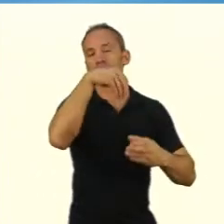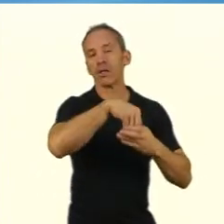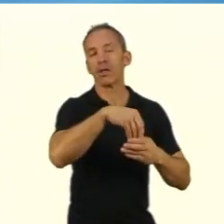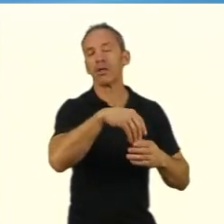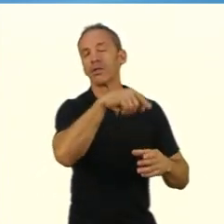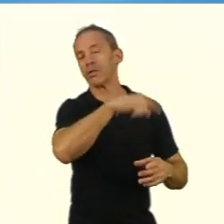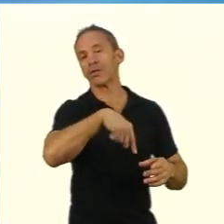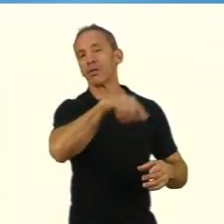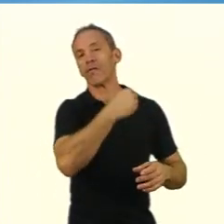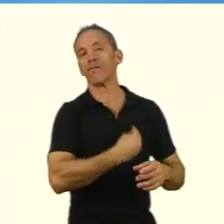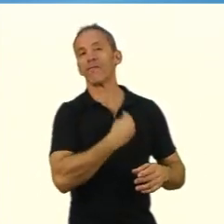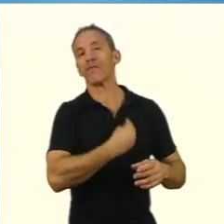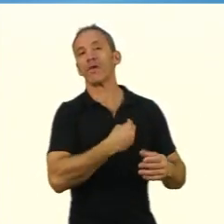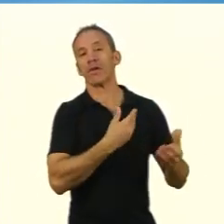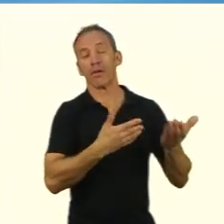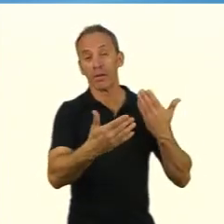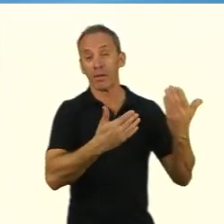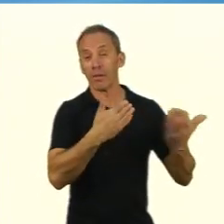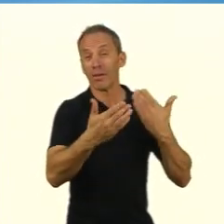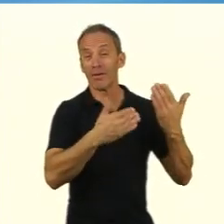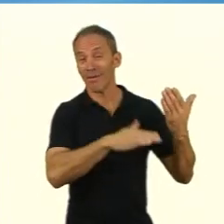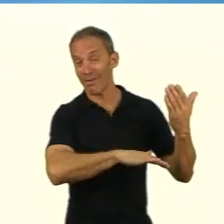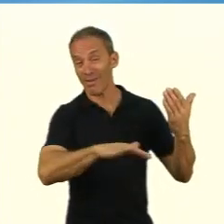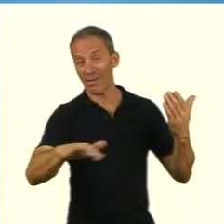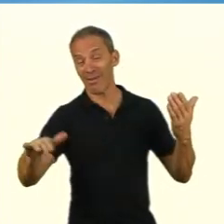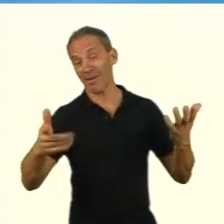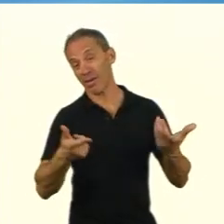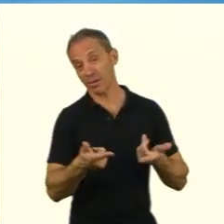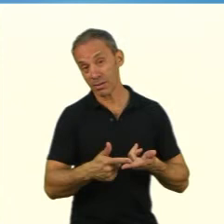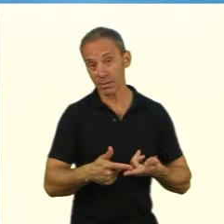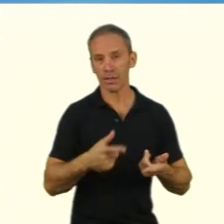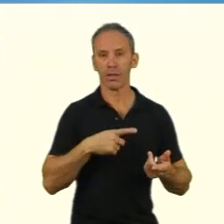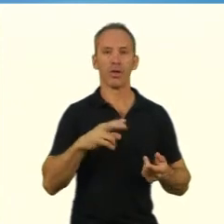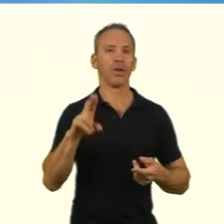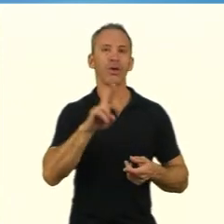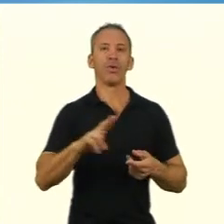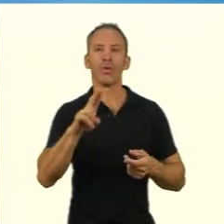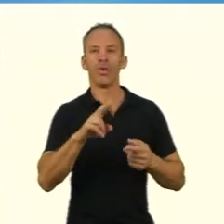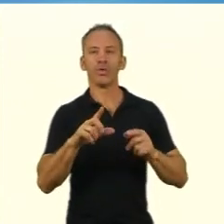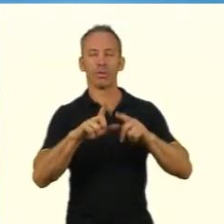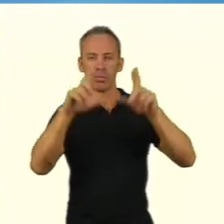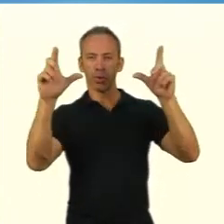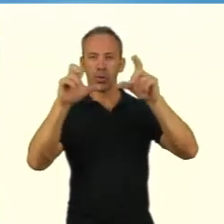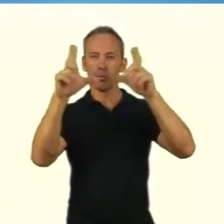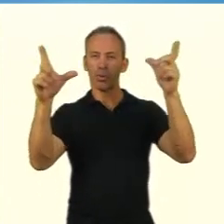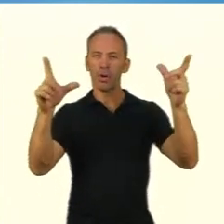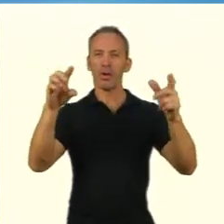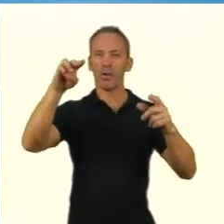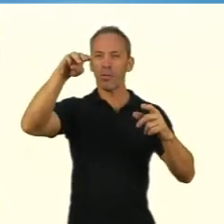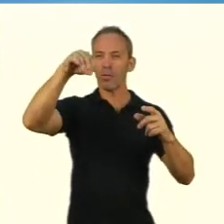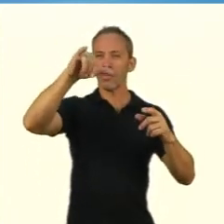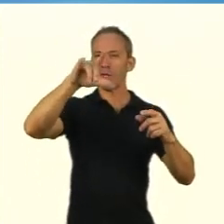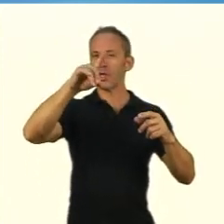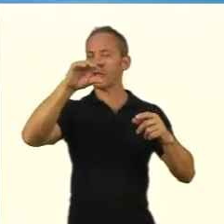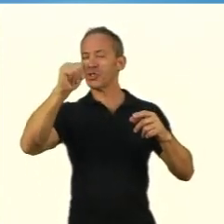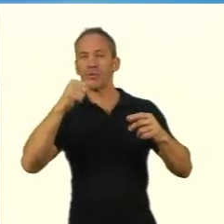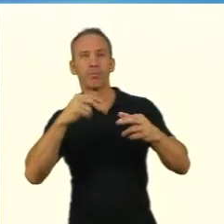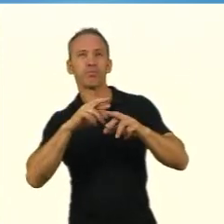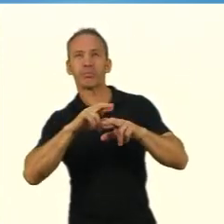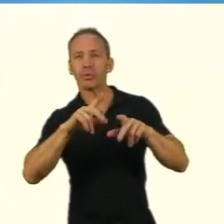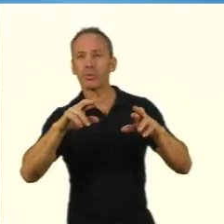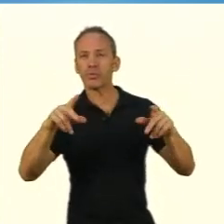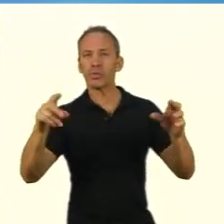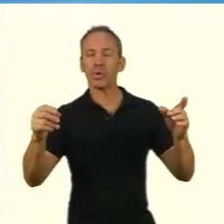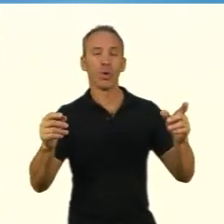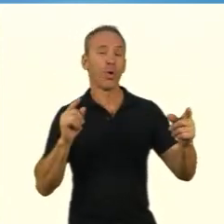terei que ter objetivos menores anteriores a esse pensar por exemplo na história da infância pensar na criança